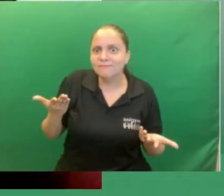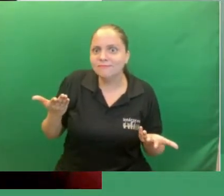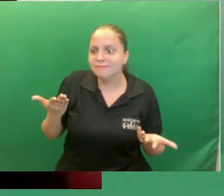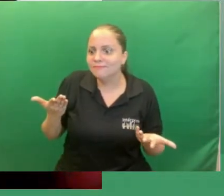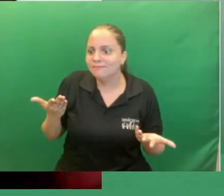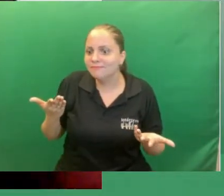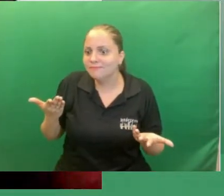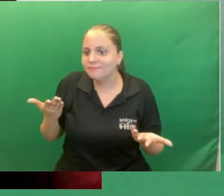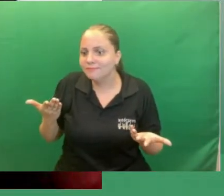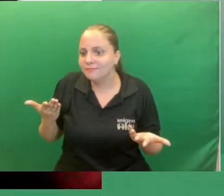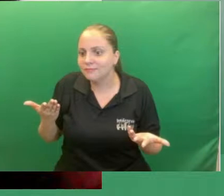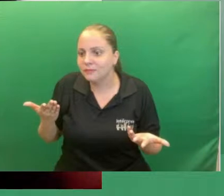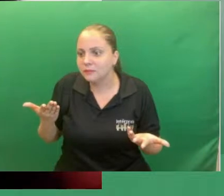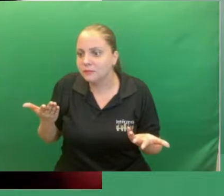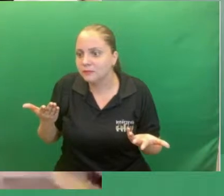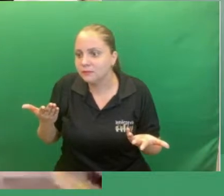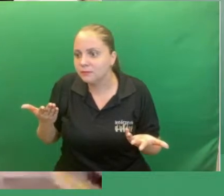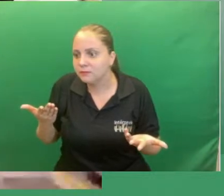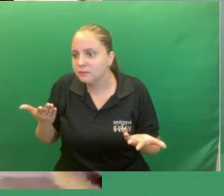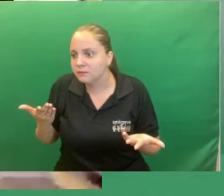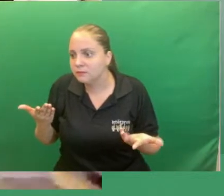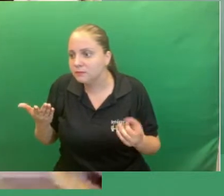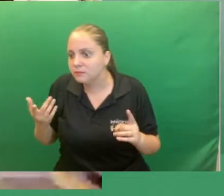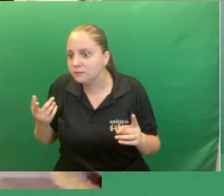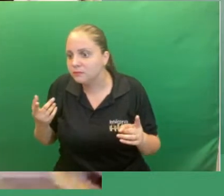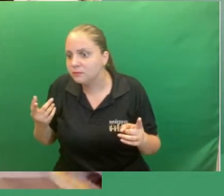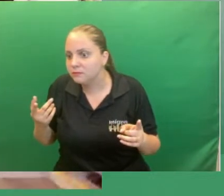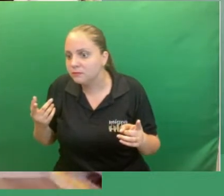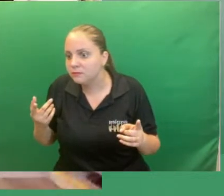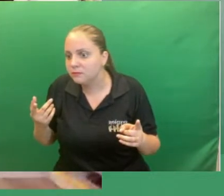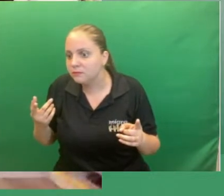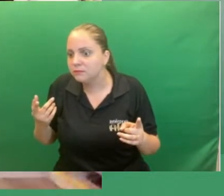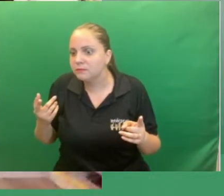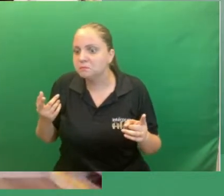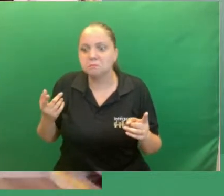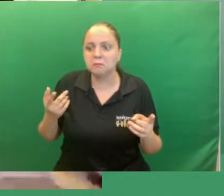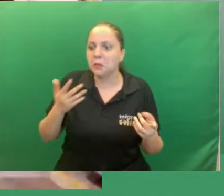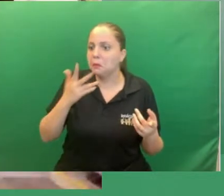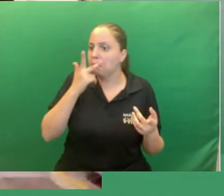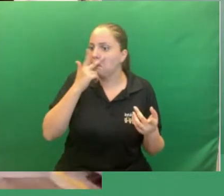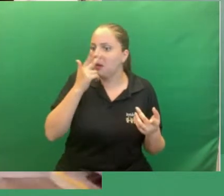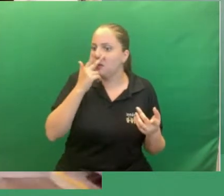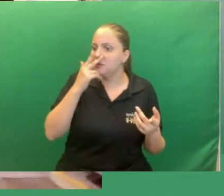Acho que não Irani a gente pode passar então para a próxima pergunta